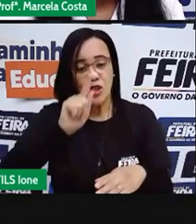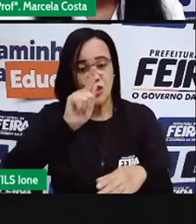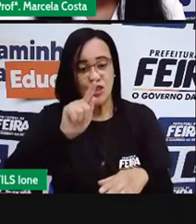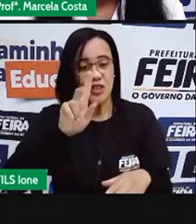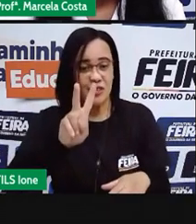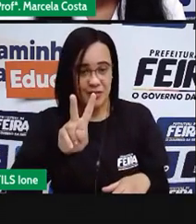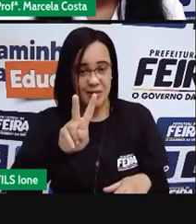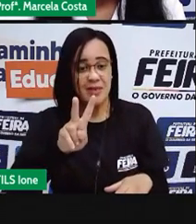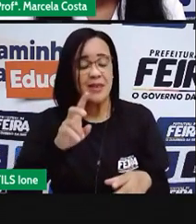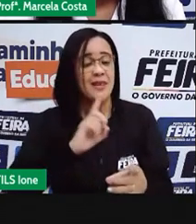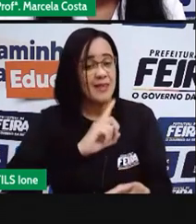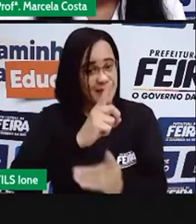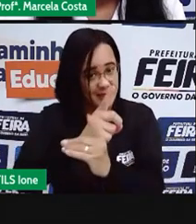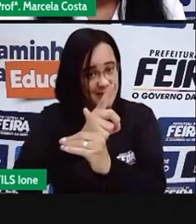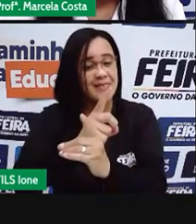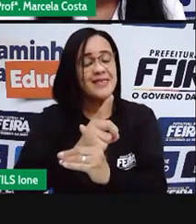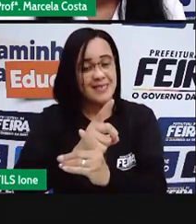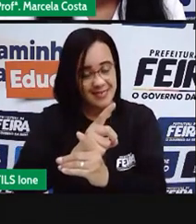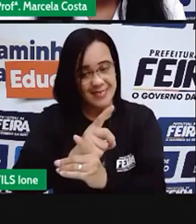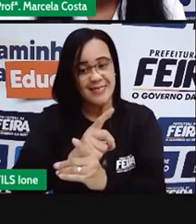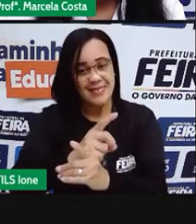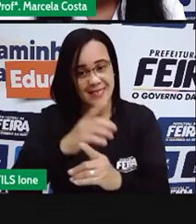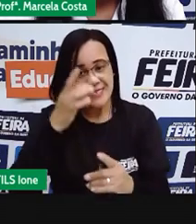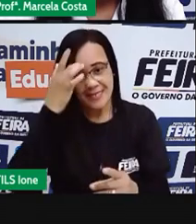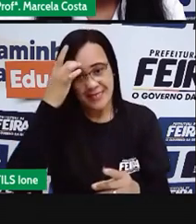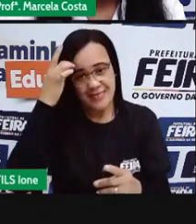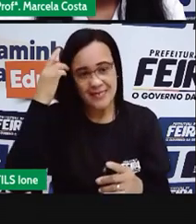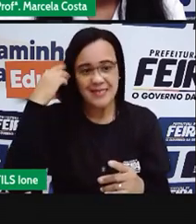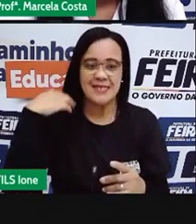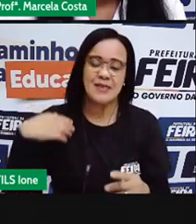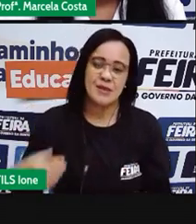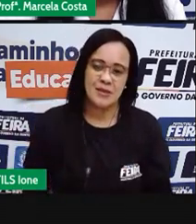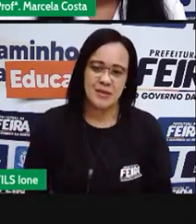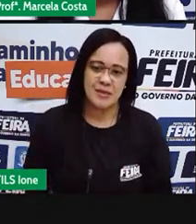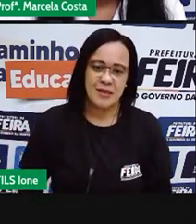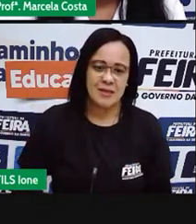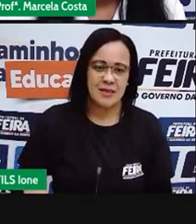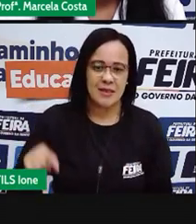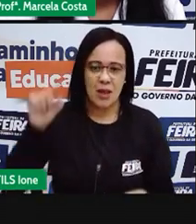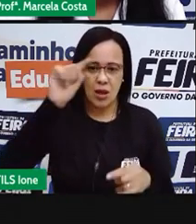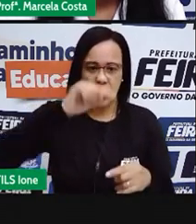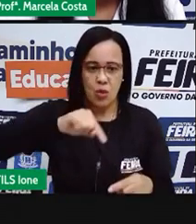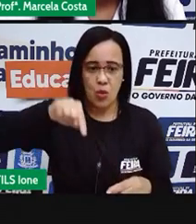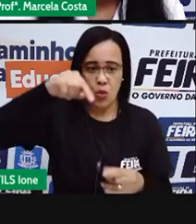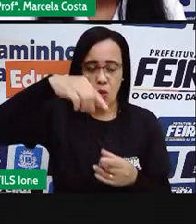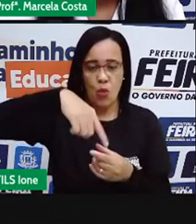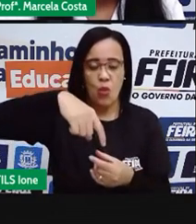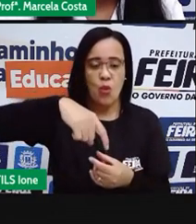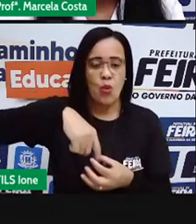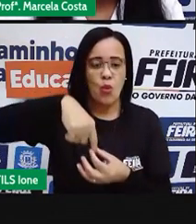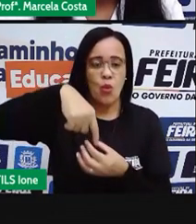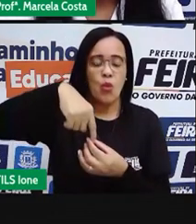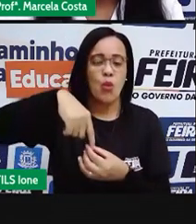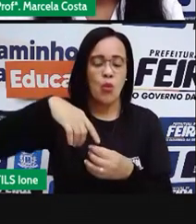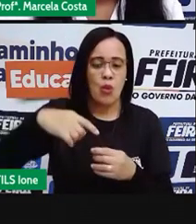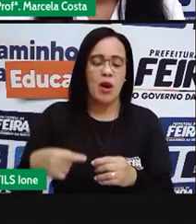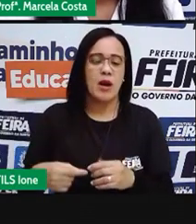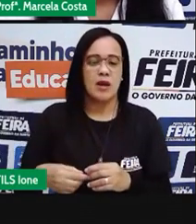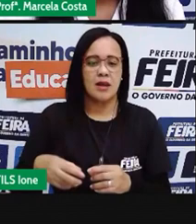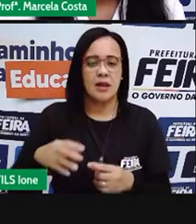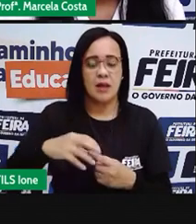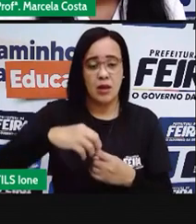vê que, aqui, nesse balão, mostra o local onde a gente tá buscando,